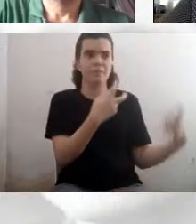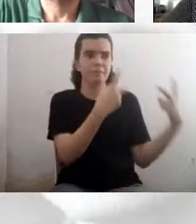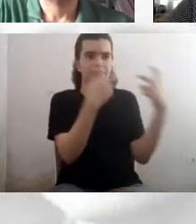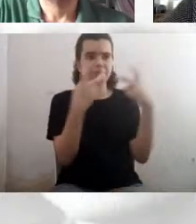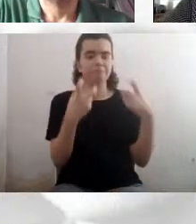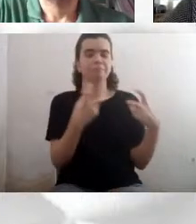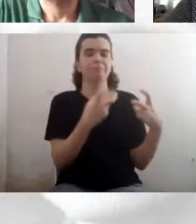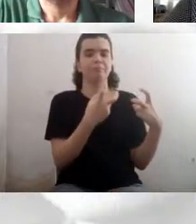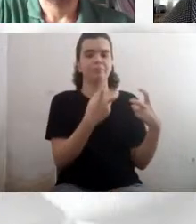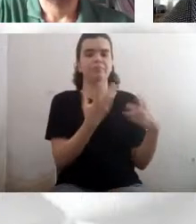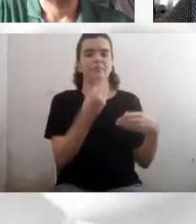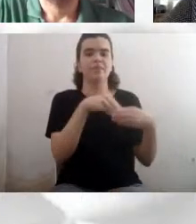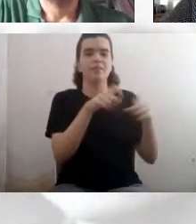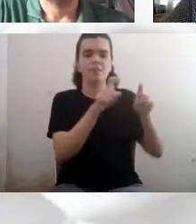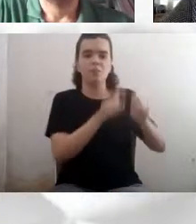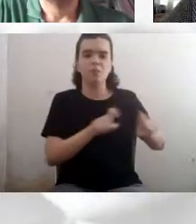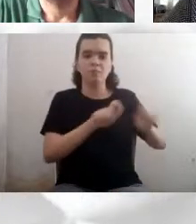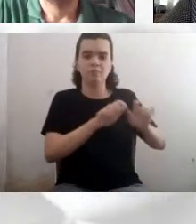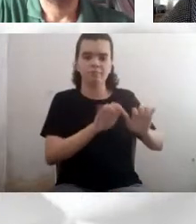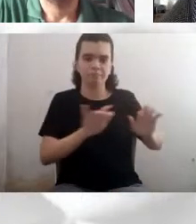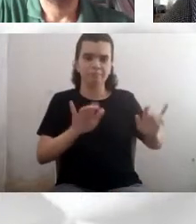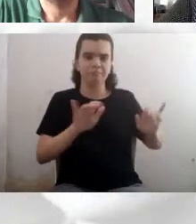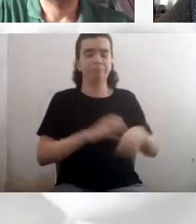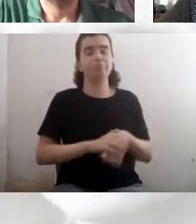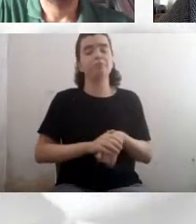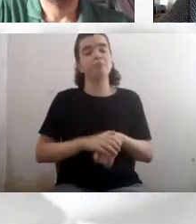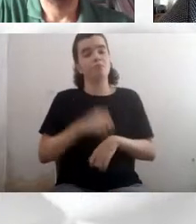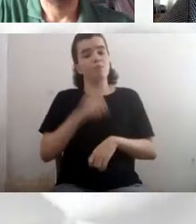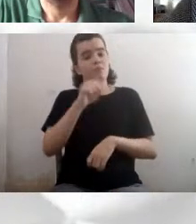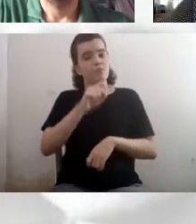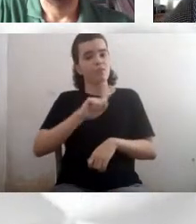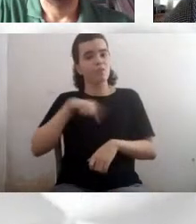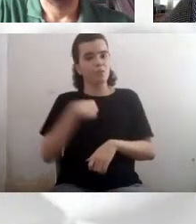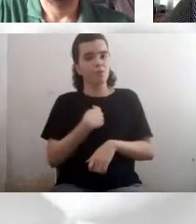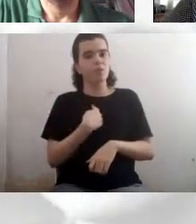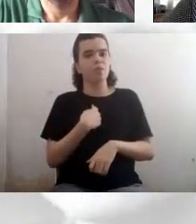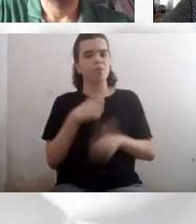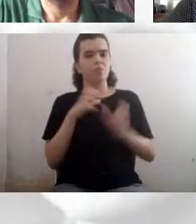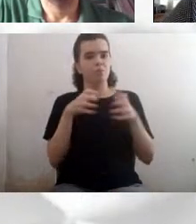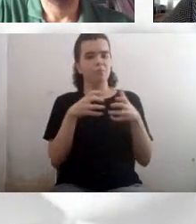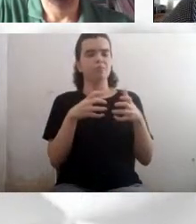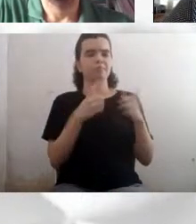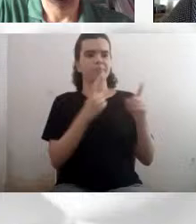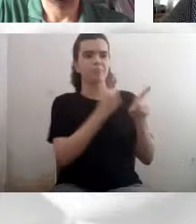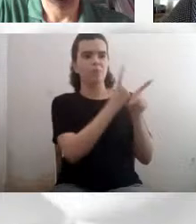descobriu várias coisas interessantes que ninguém nunca tinha descoberto antes.